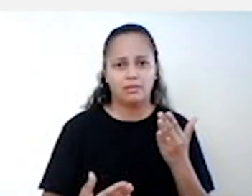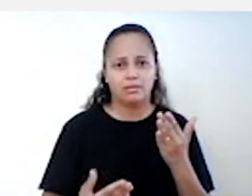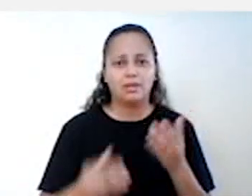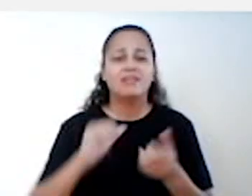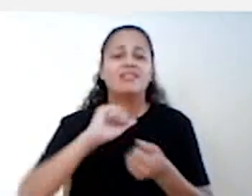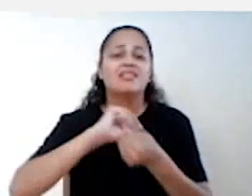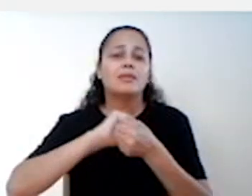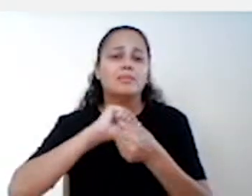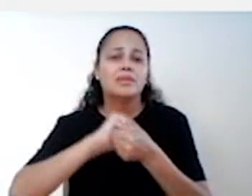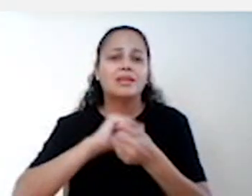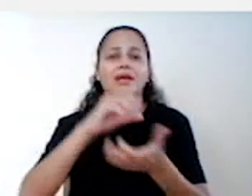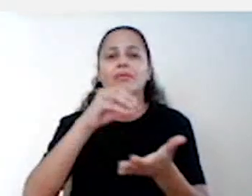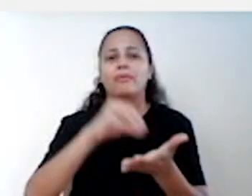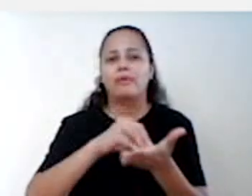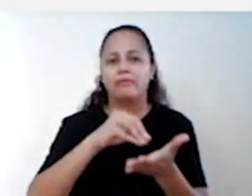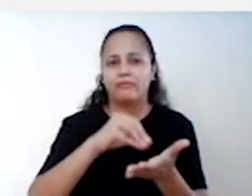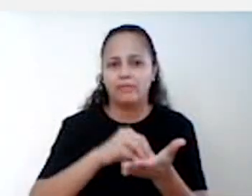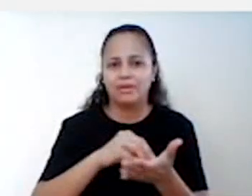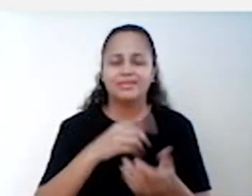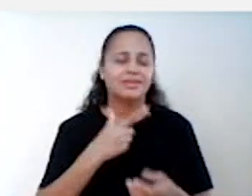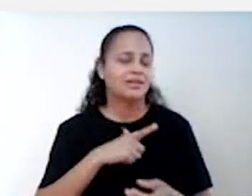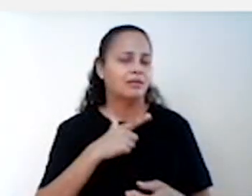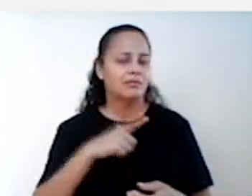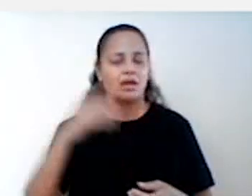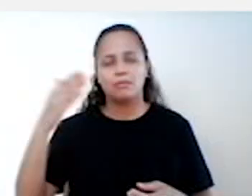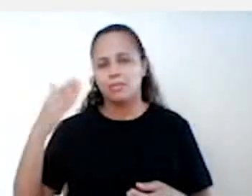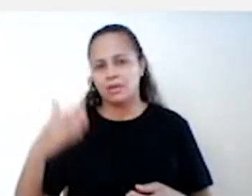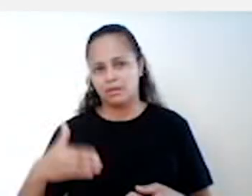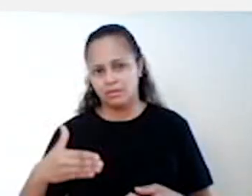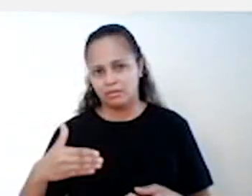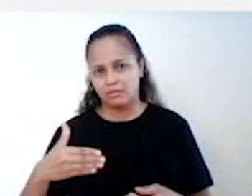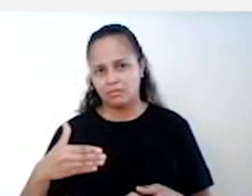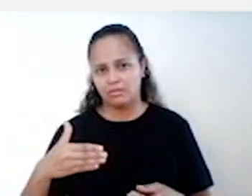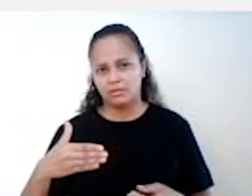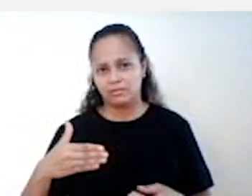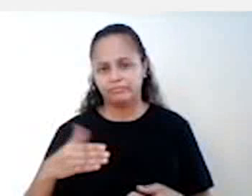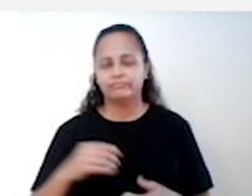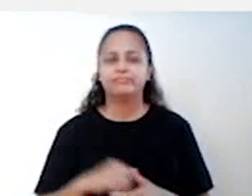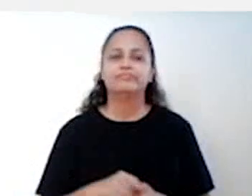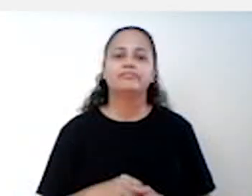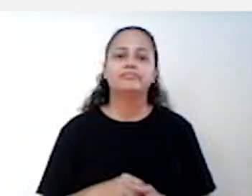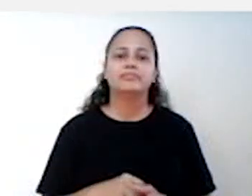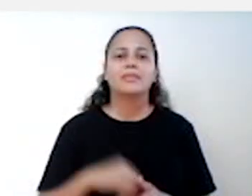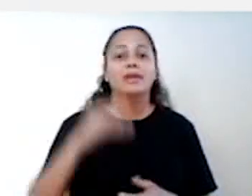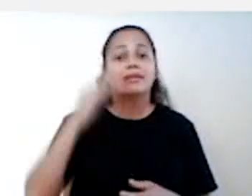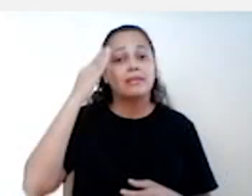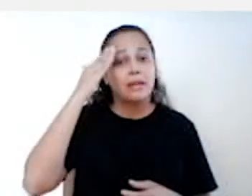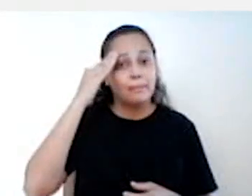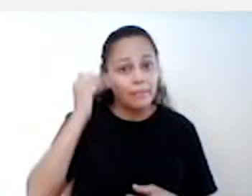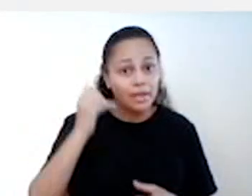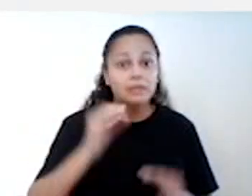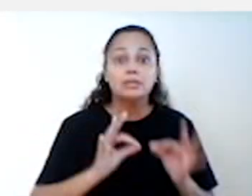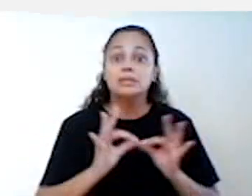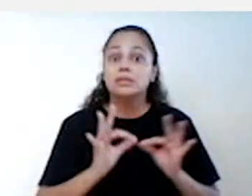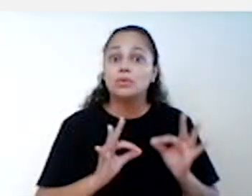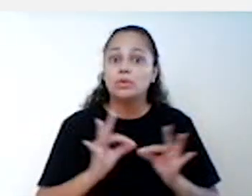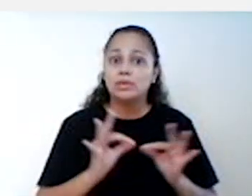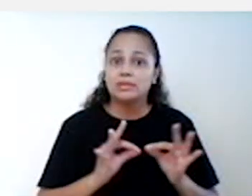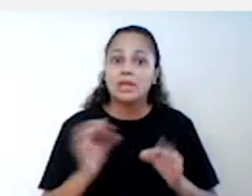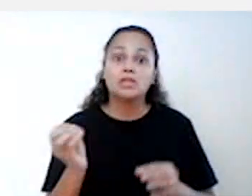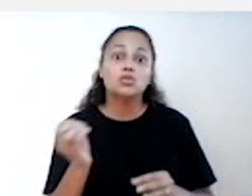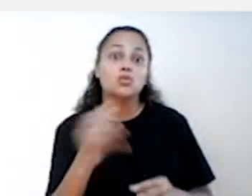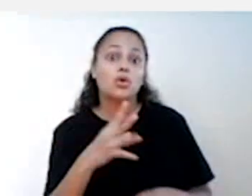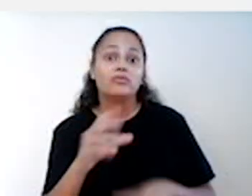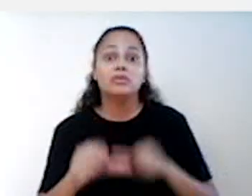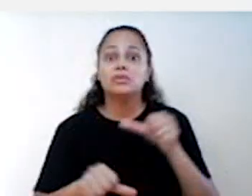se adaptar com essa falta, aceitar que não terá a presença mais daquilo ou daquele, saber se reorganizar